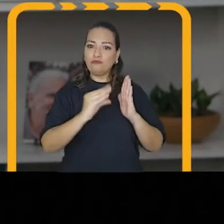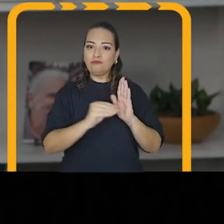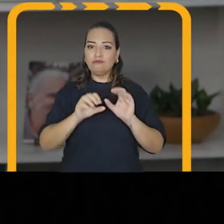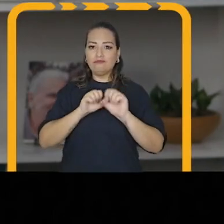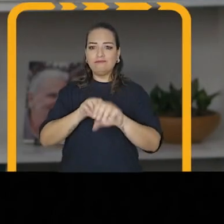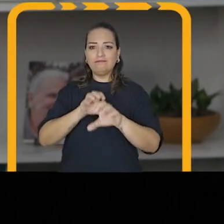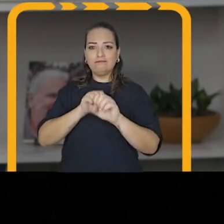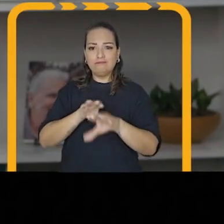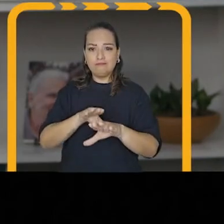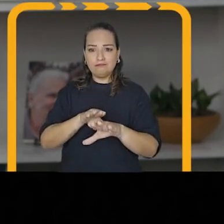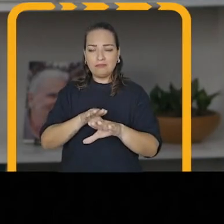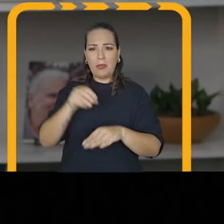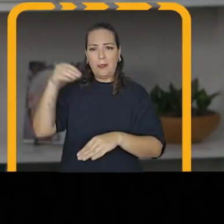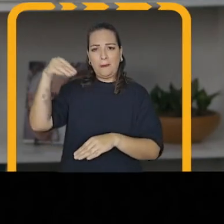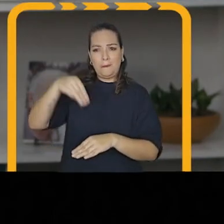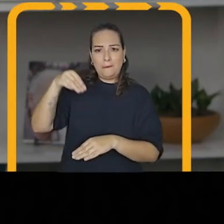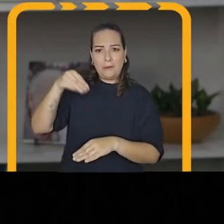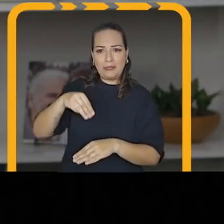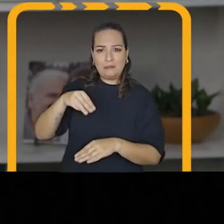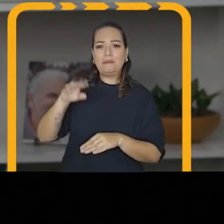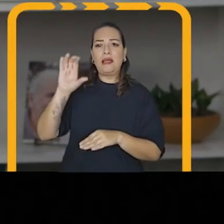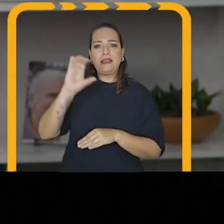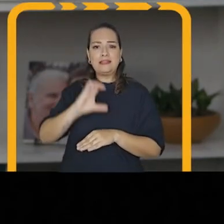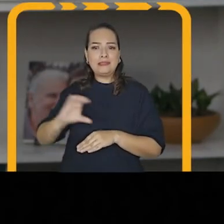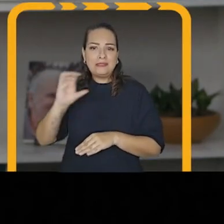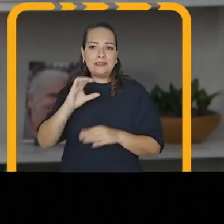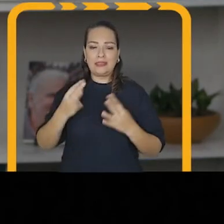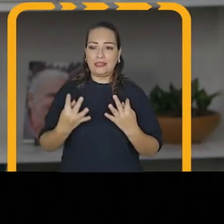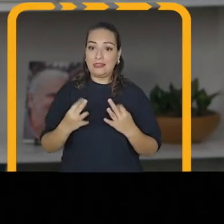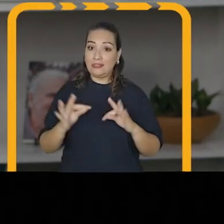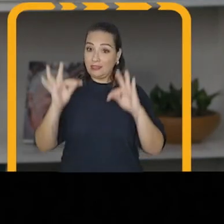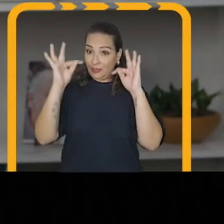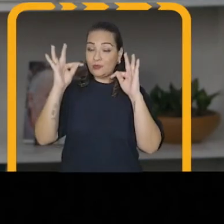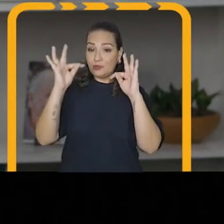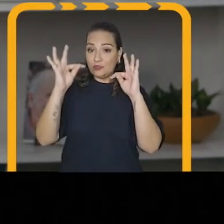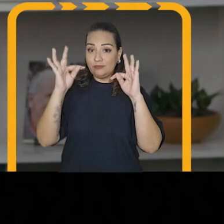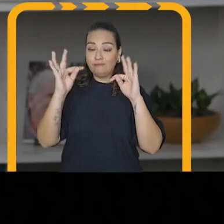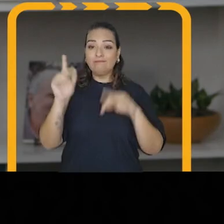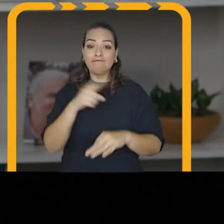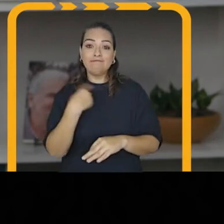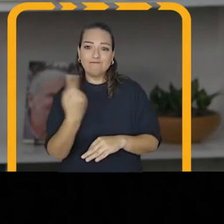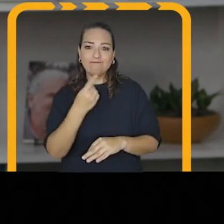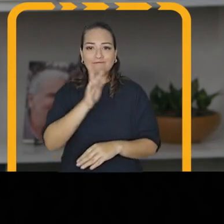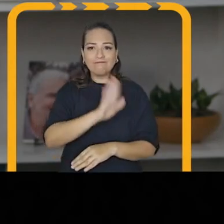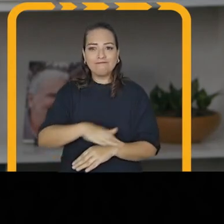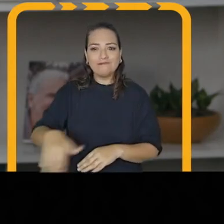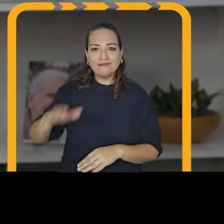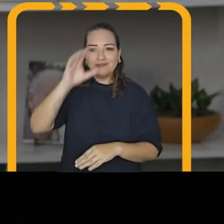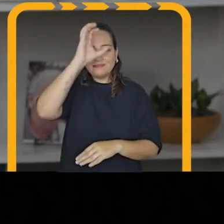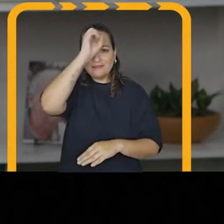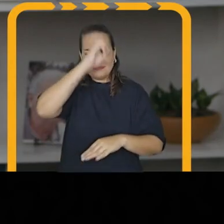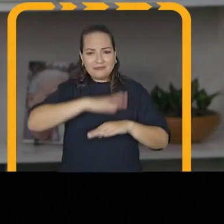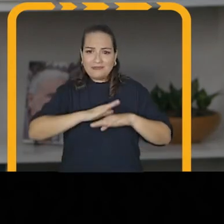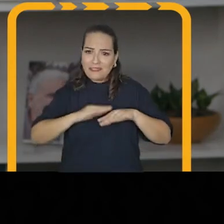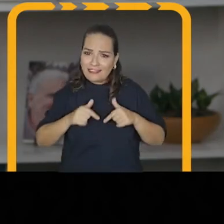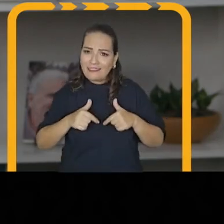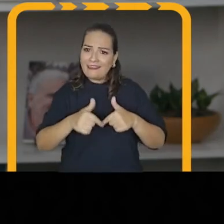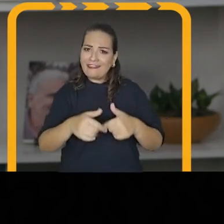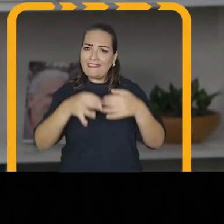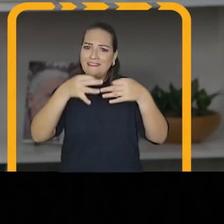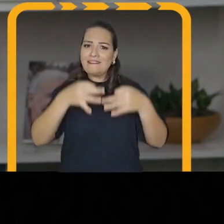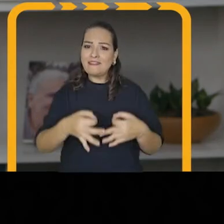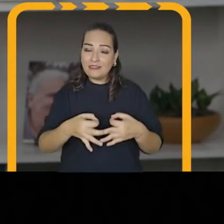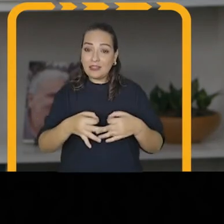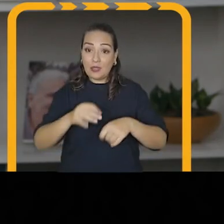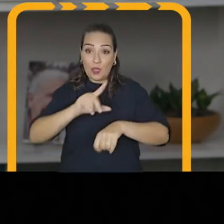ensino com muita matemática, ciência e tecnologia. As nossas crianças aprendem fazendo e tudo em horário